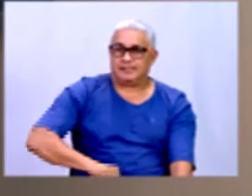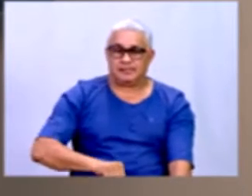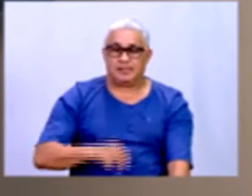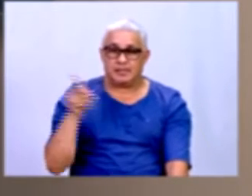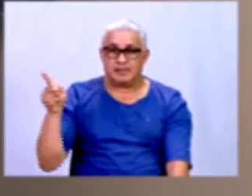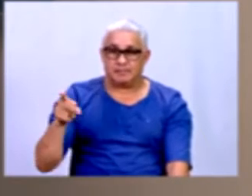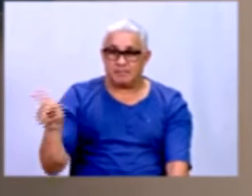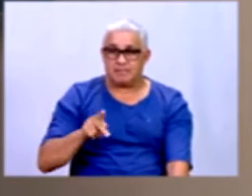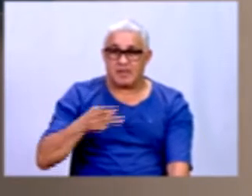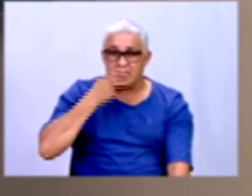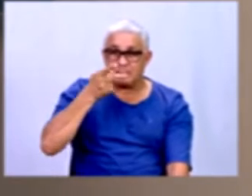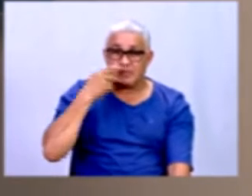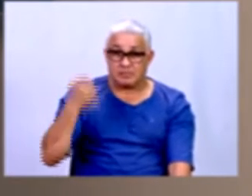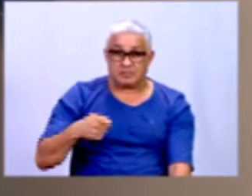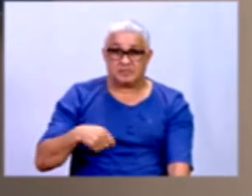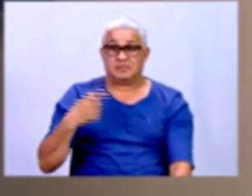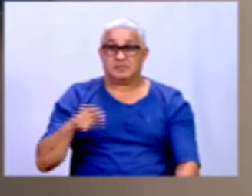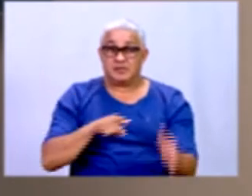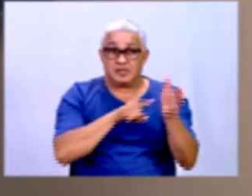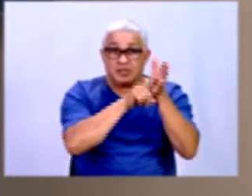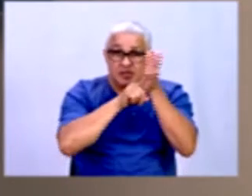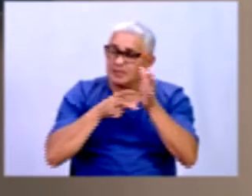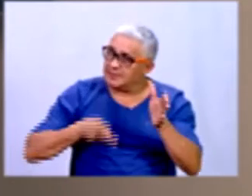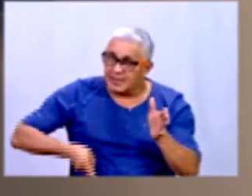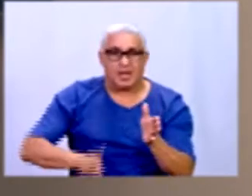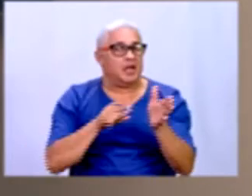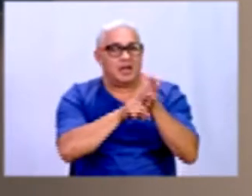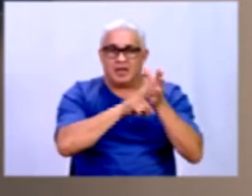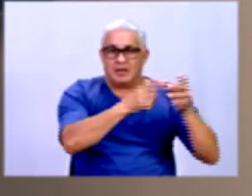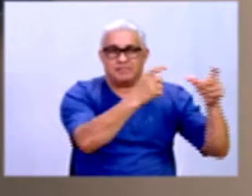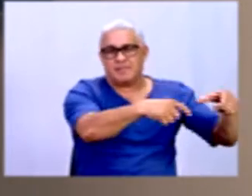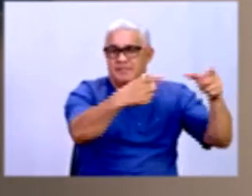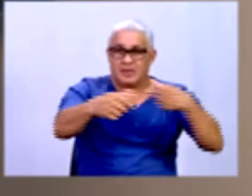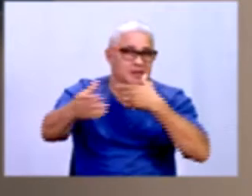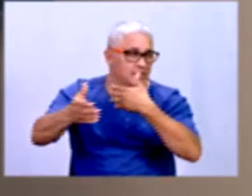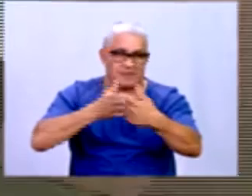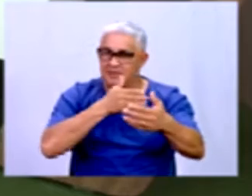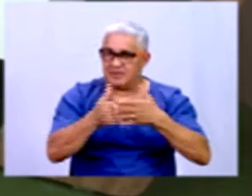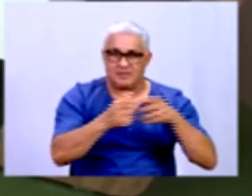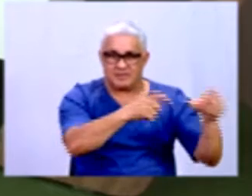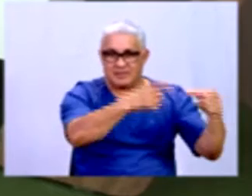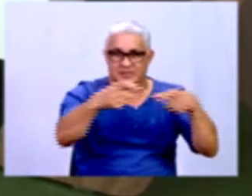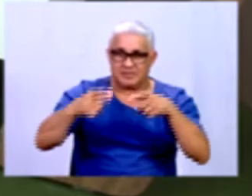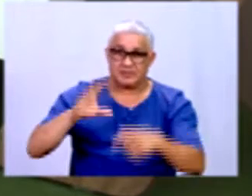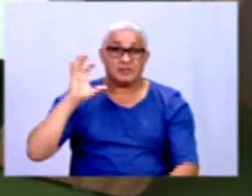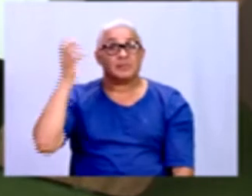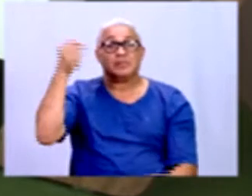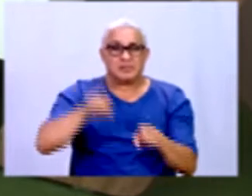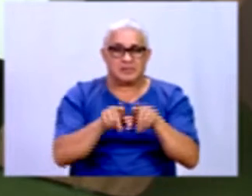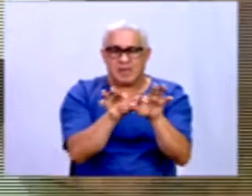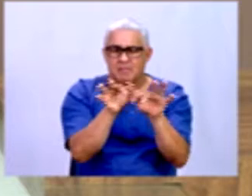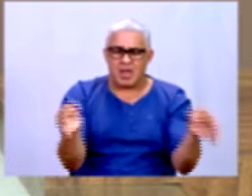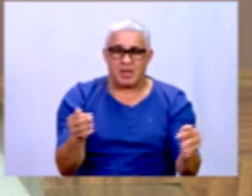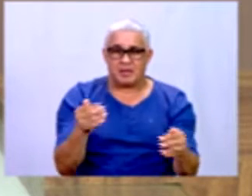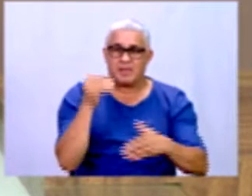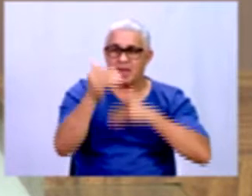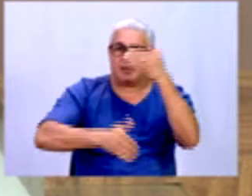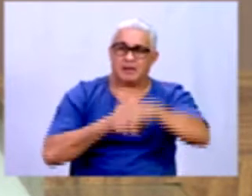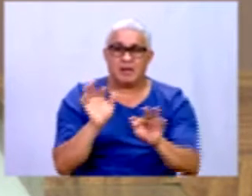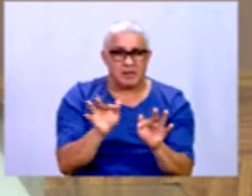gente tem que fazer essas pesquisas em todos os lugares, né, professor? É, e acontece muito de simplificar esse processo.